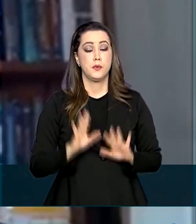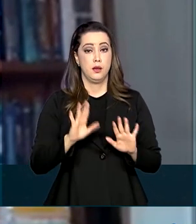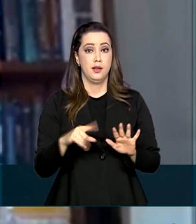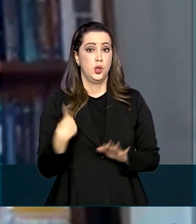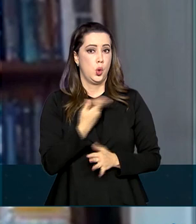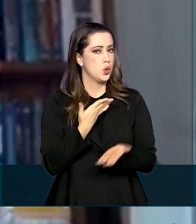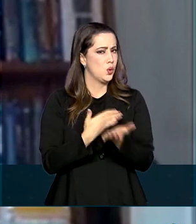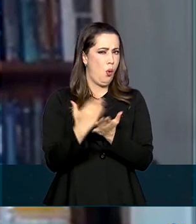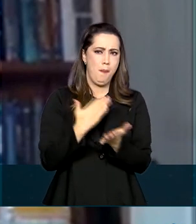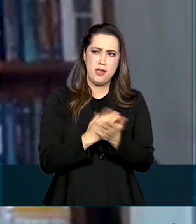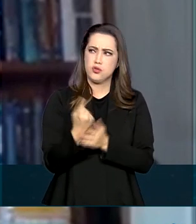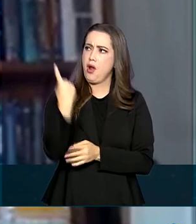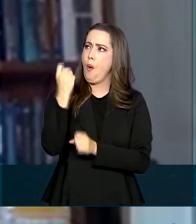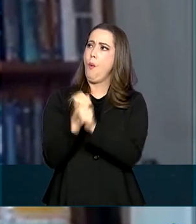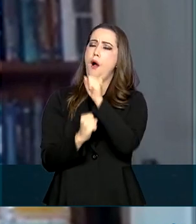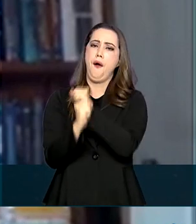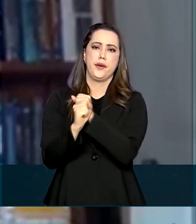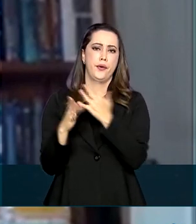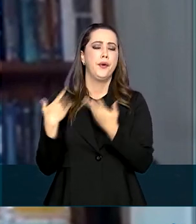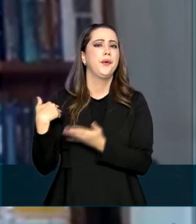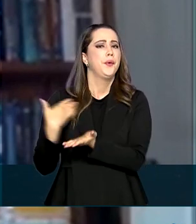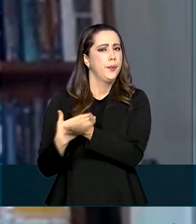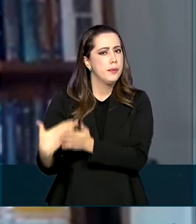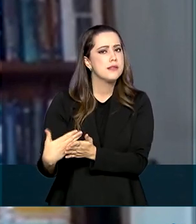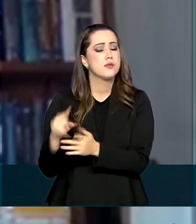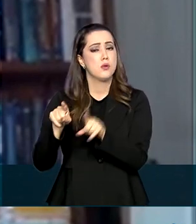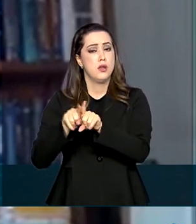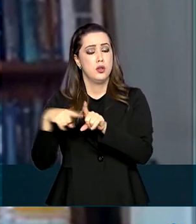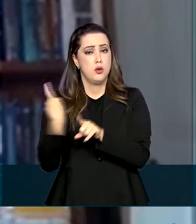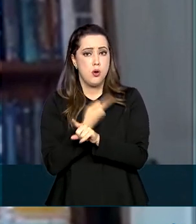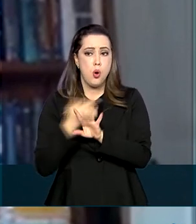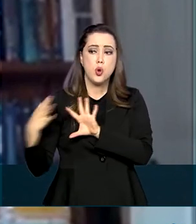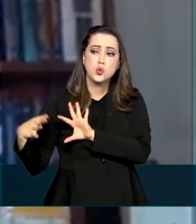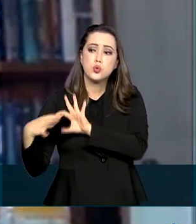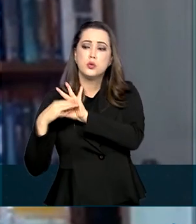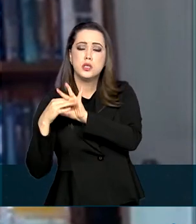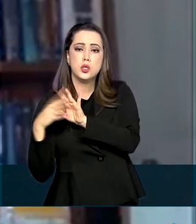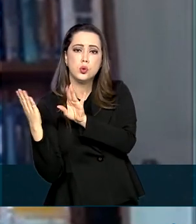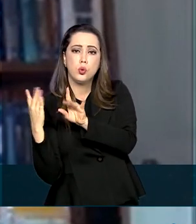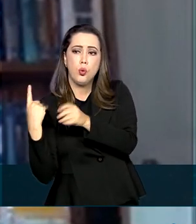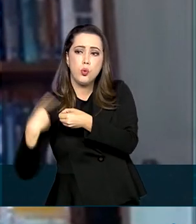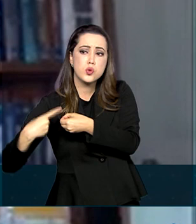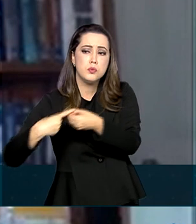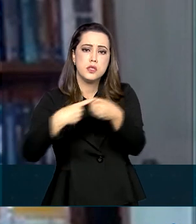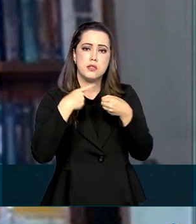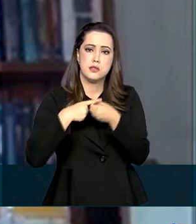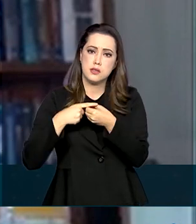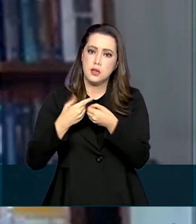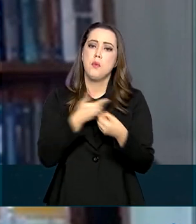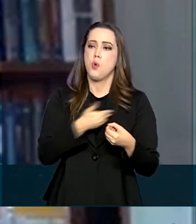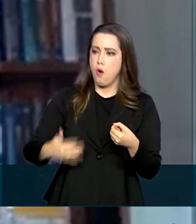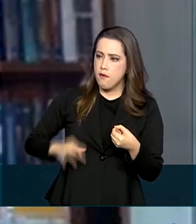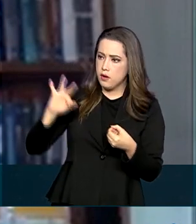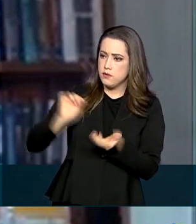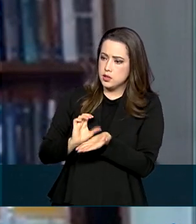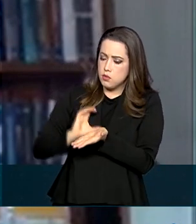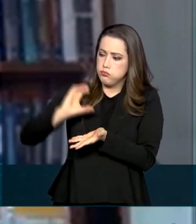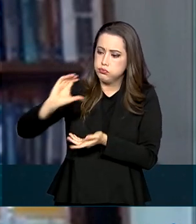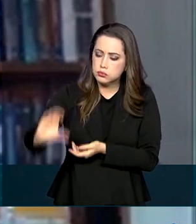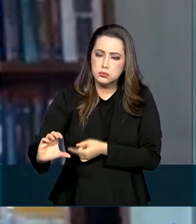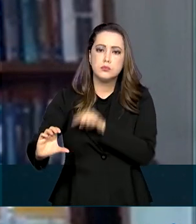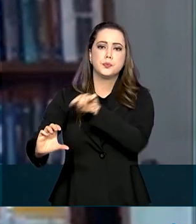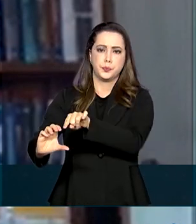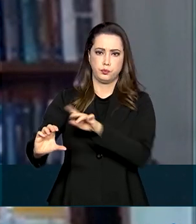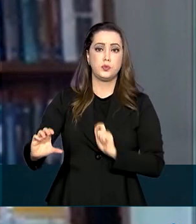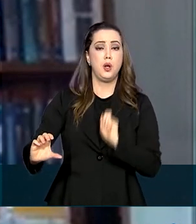apostamos nessa parceria com os estados e municípios, descentralizando recursos do governo federal para